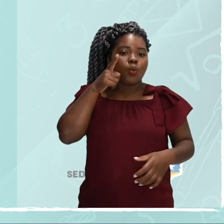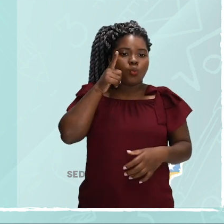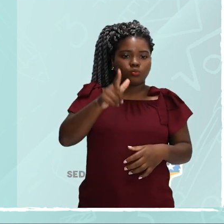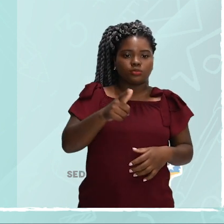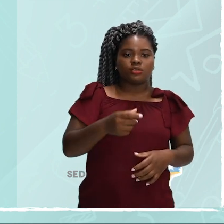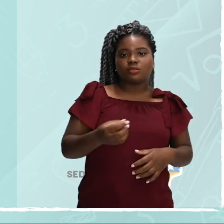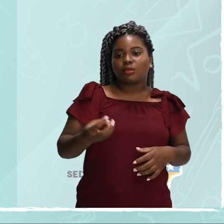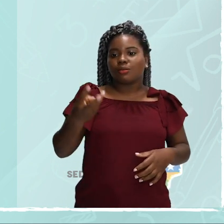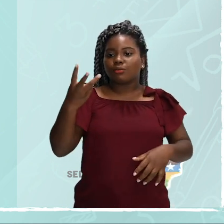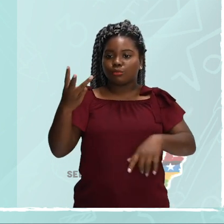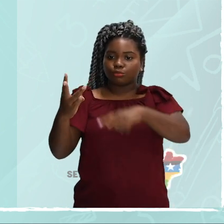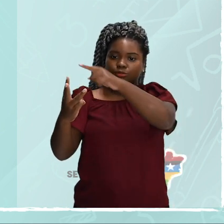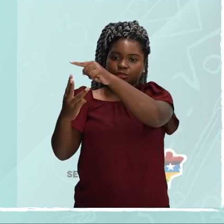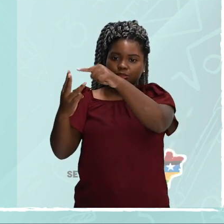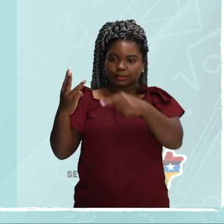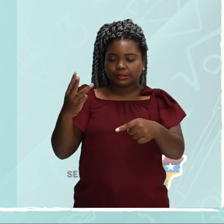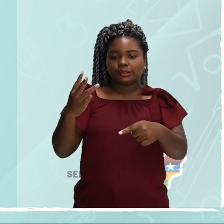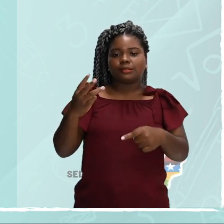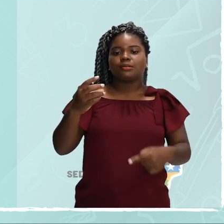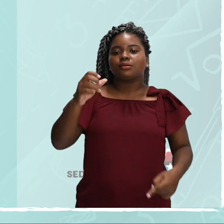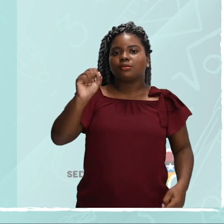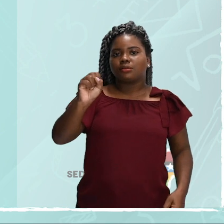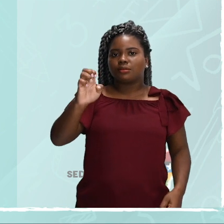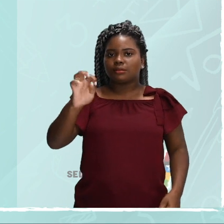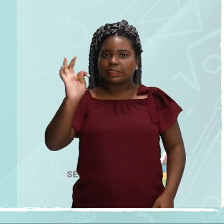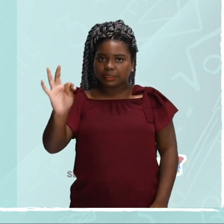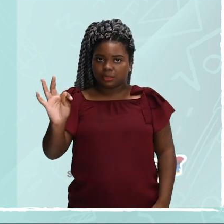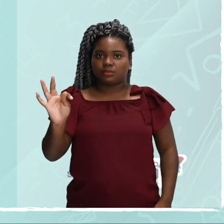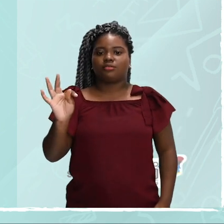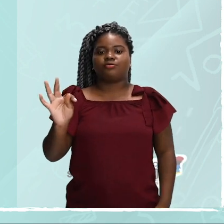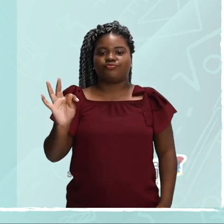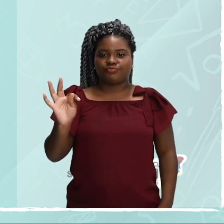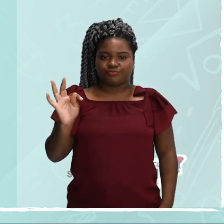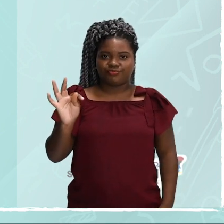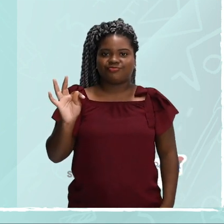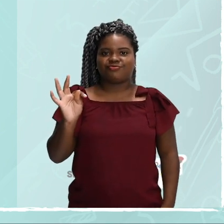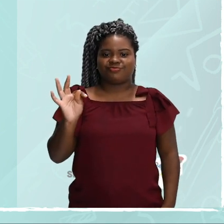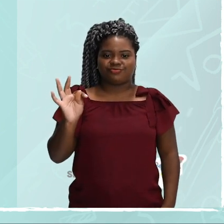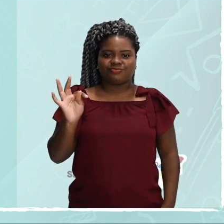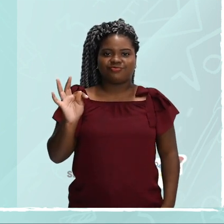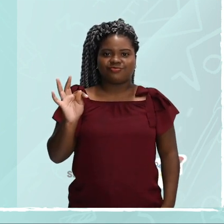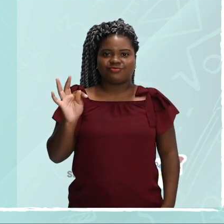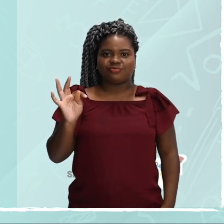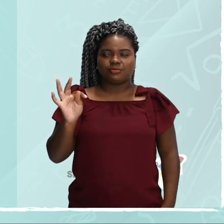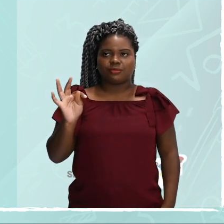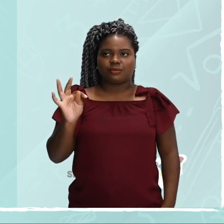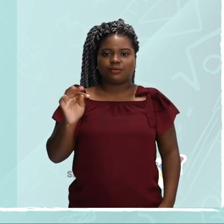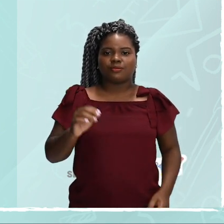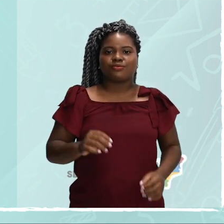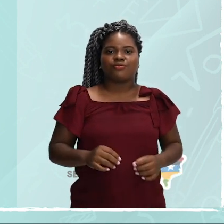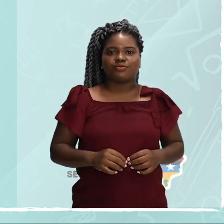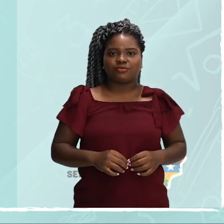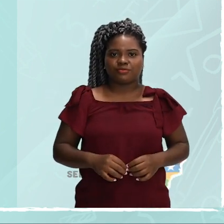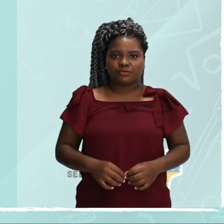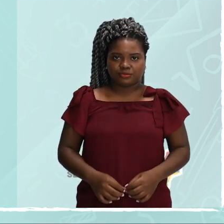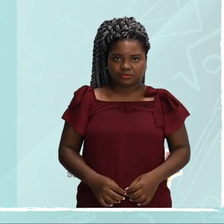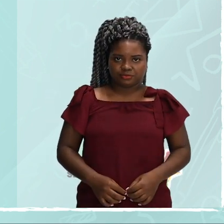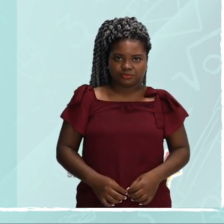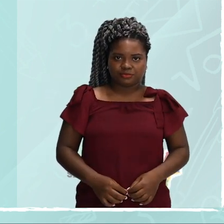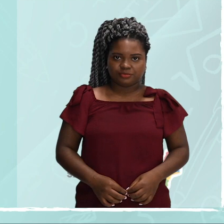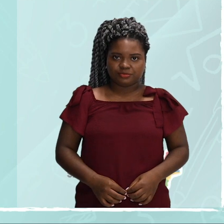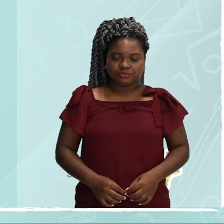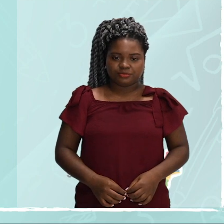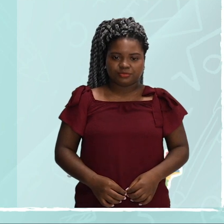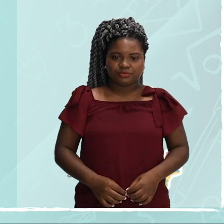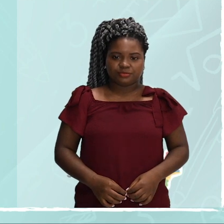dos sets por 2 a 2, o quinto set, que é de caráter decisivo, será jogado até que uma das equipes alcance a marca de